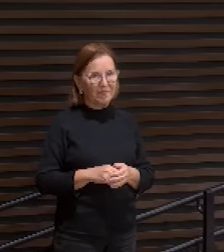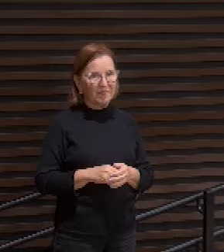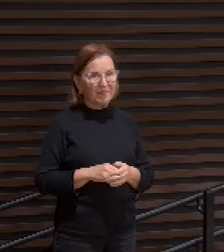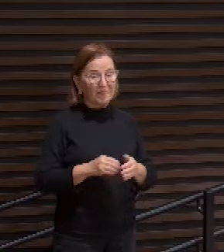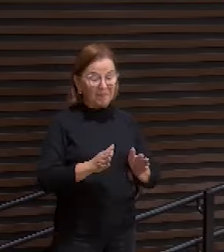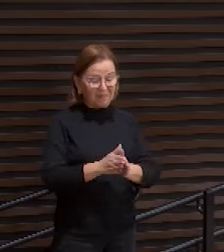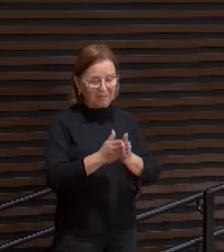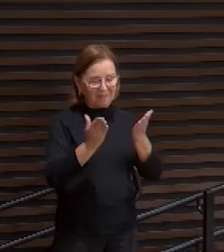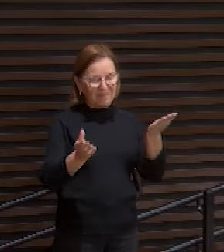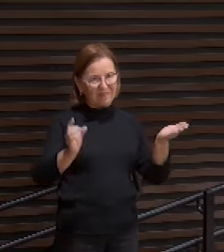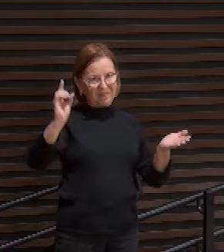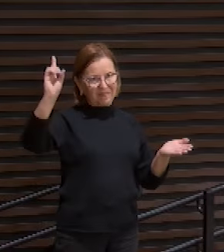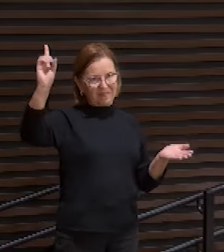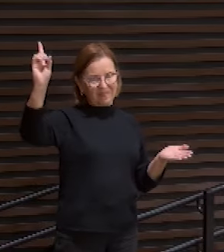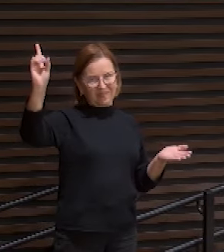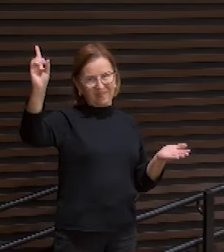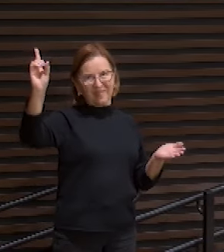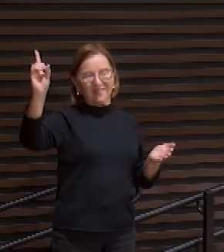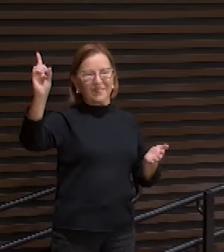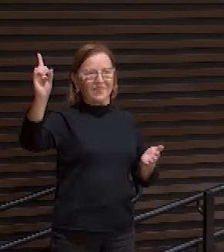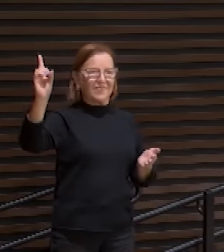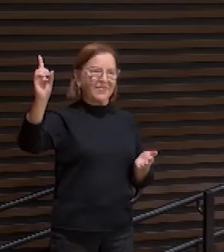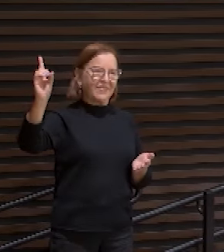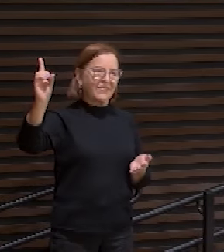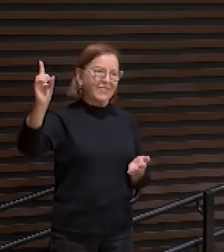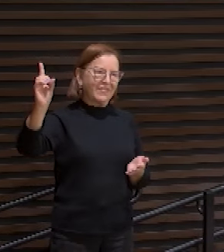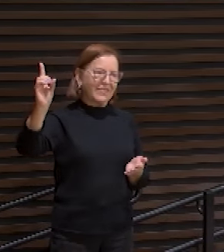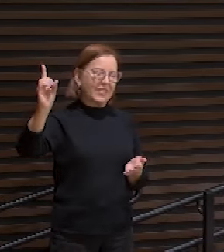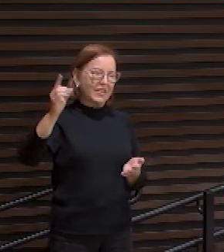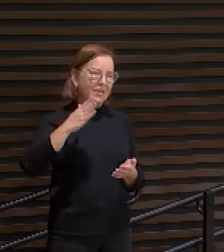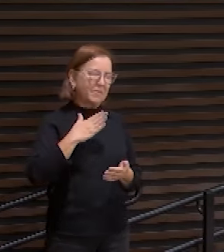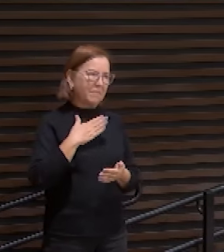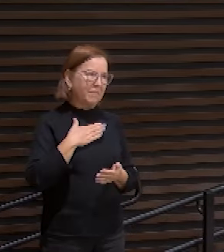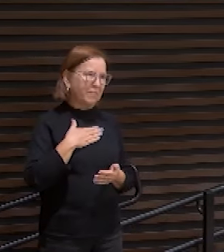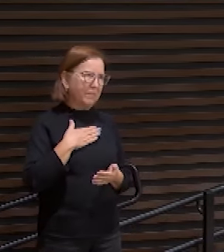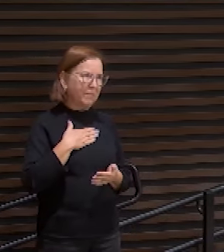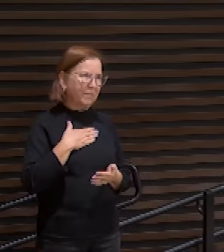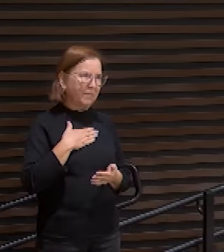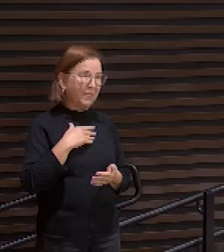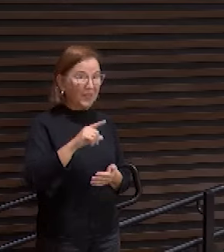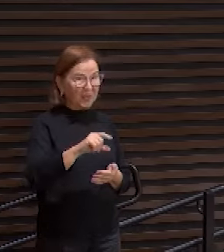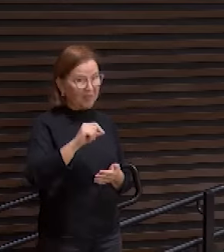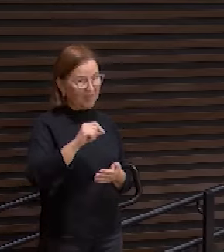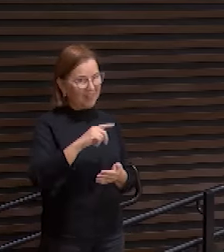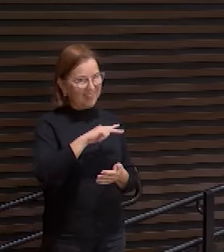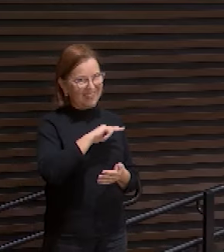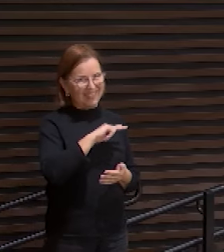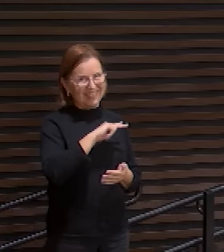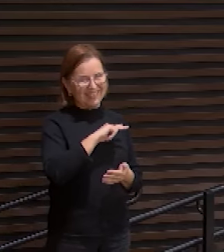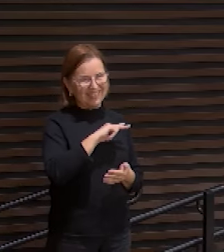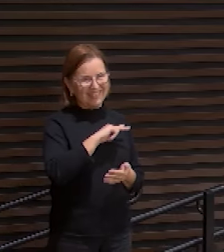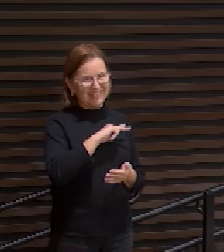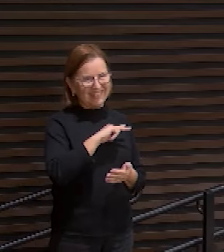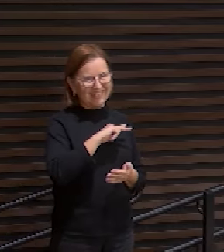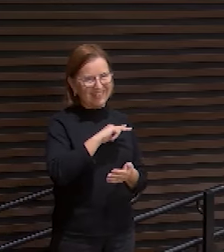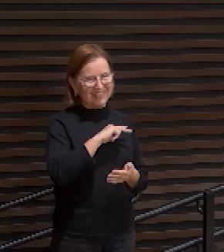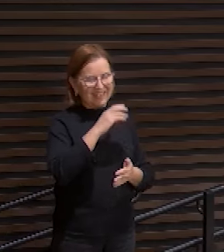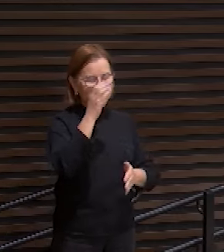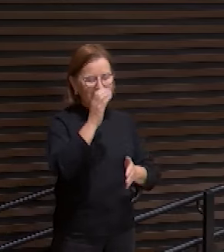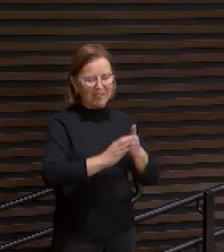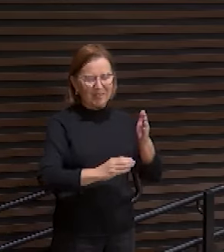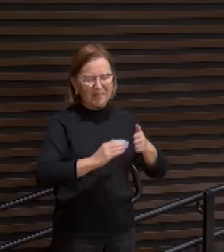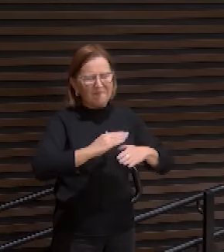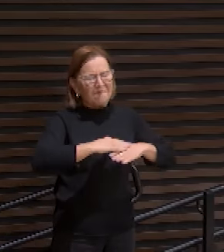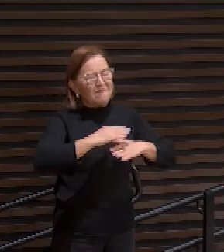naquele que, na minha preferência pessoal, é o capítulo mais